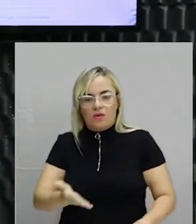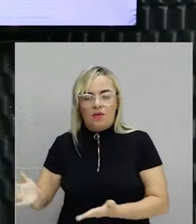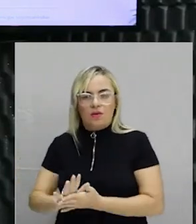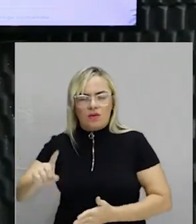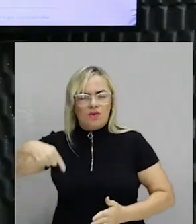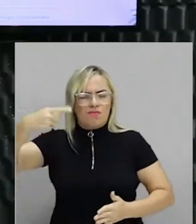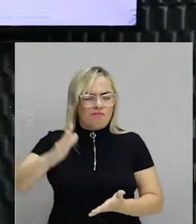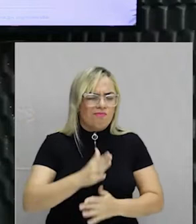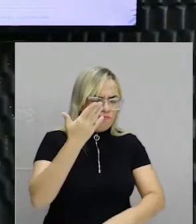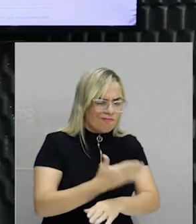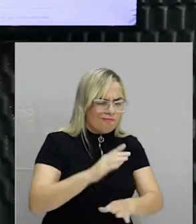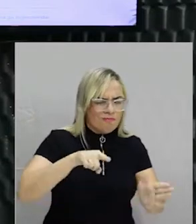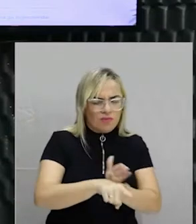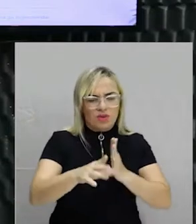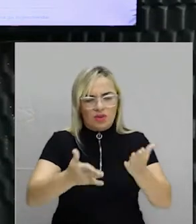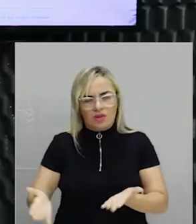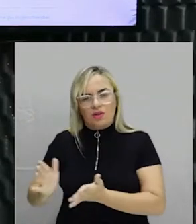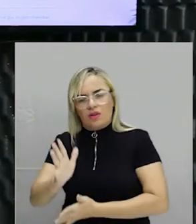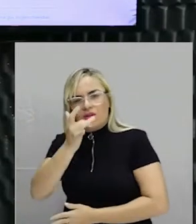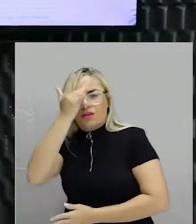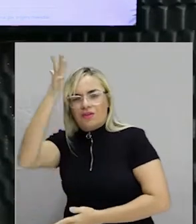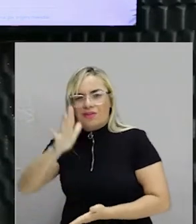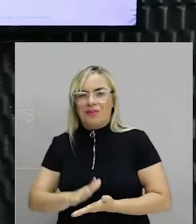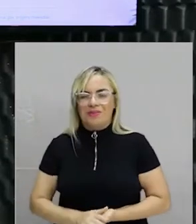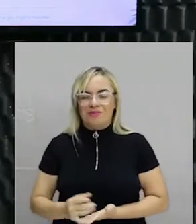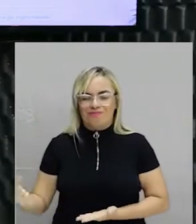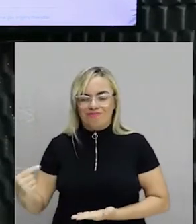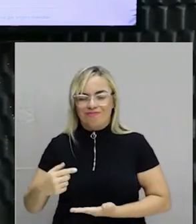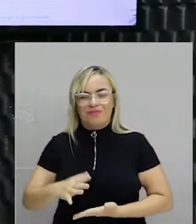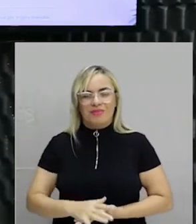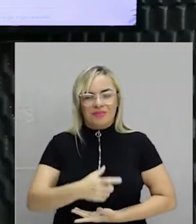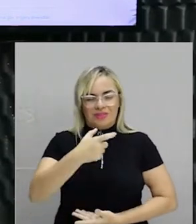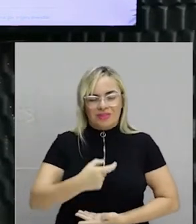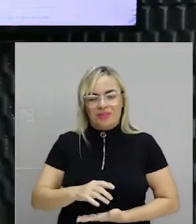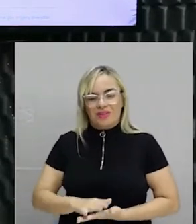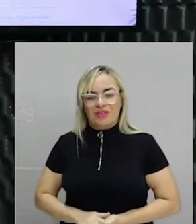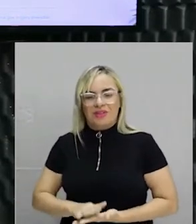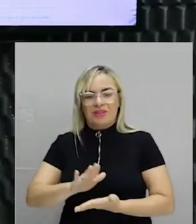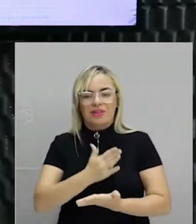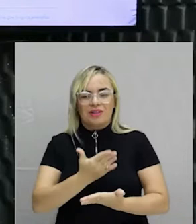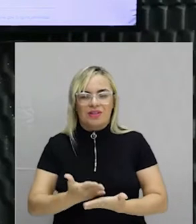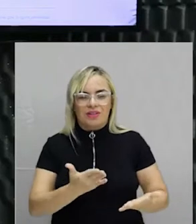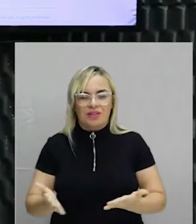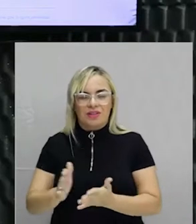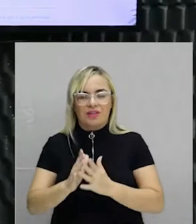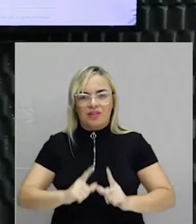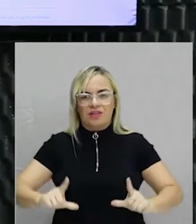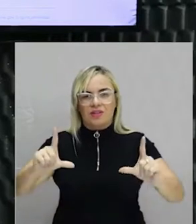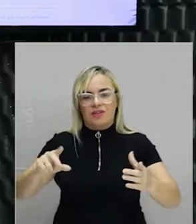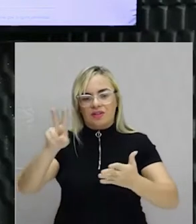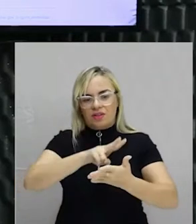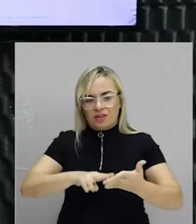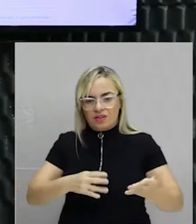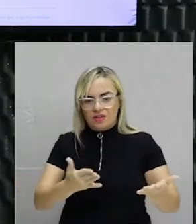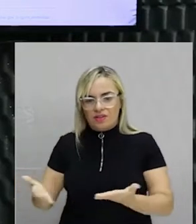partir para a prática? Facilitar o trabalho da minha intérprete. Isso aqui vai ficar na imagem para você ler. Ok? Leia o texto e indique